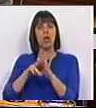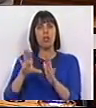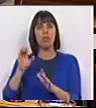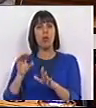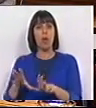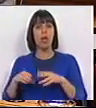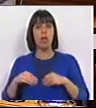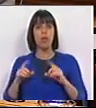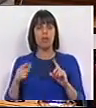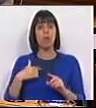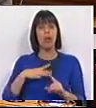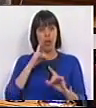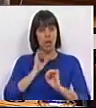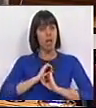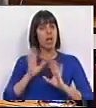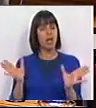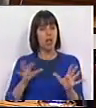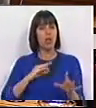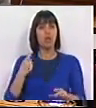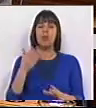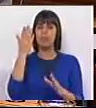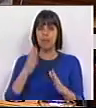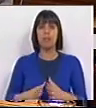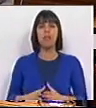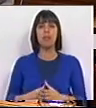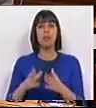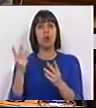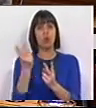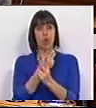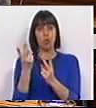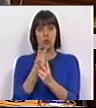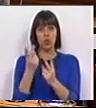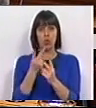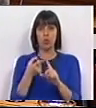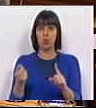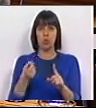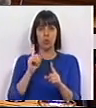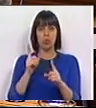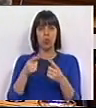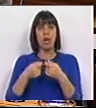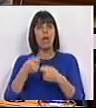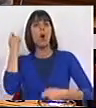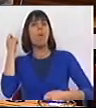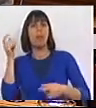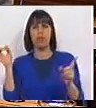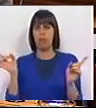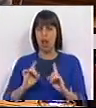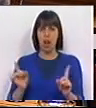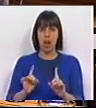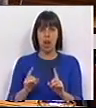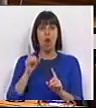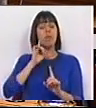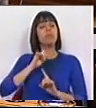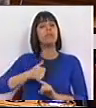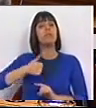coadoção. Eu queria deixar muito claro, Sr. Presidente, que os dois regimes não são incompatíveis e que,